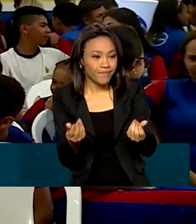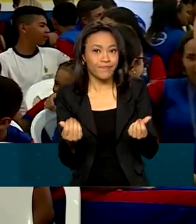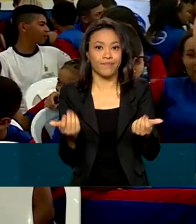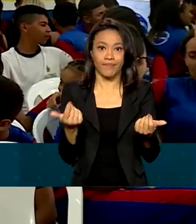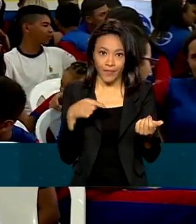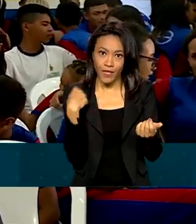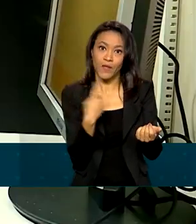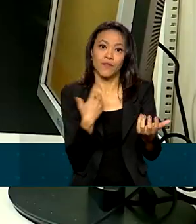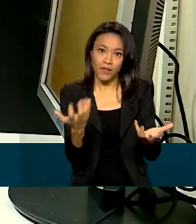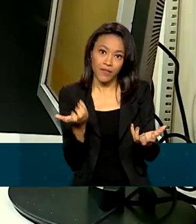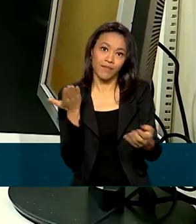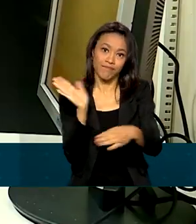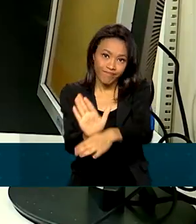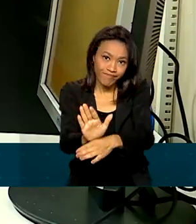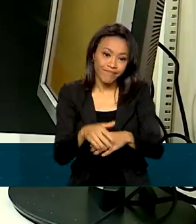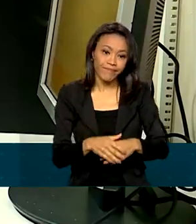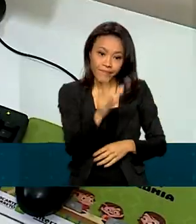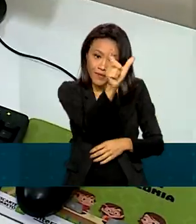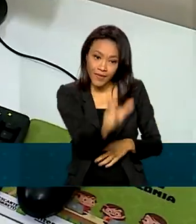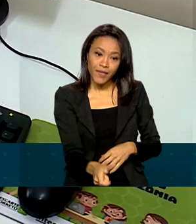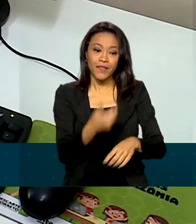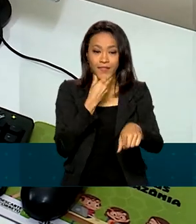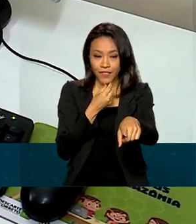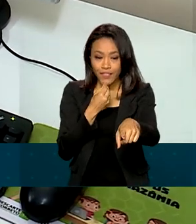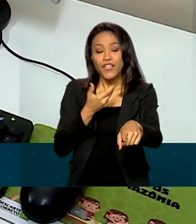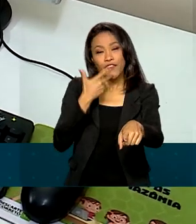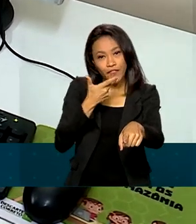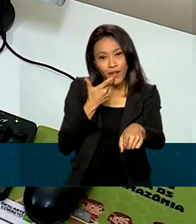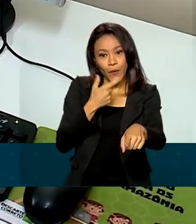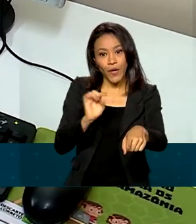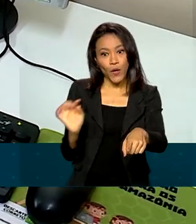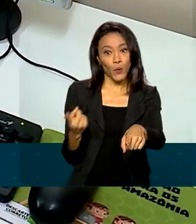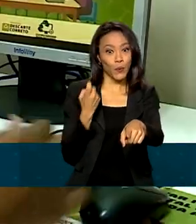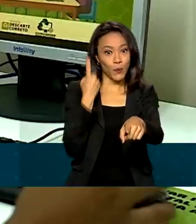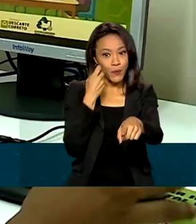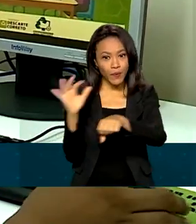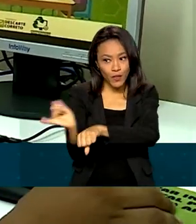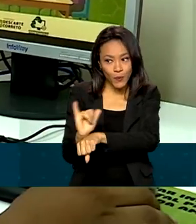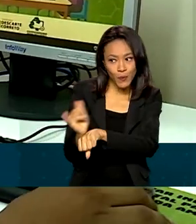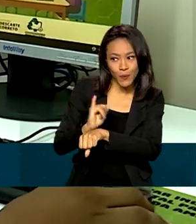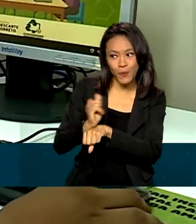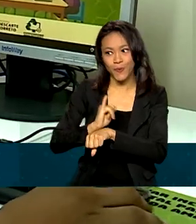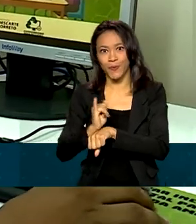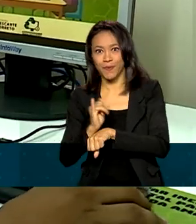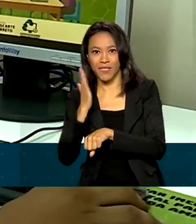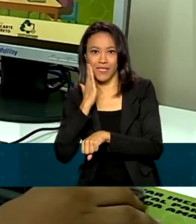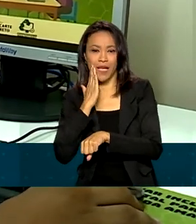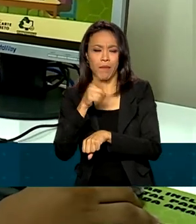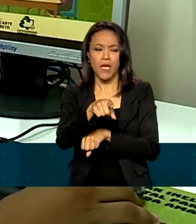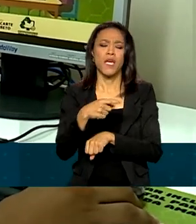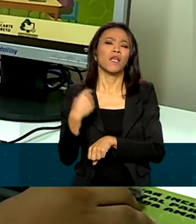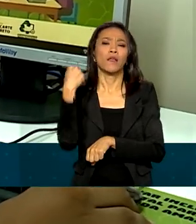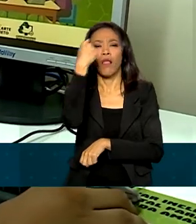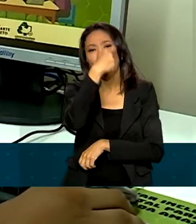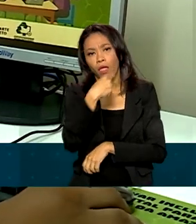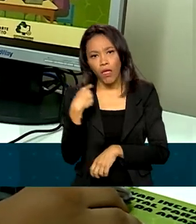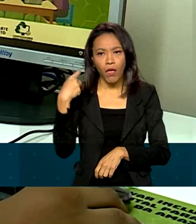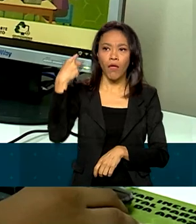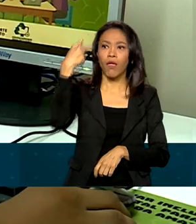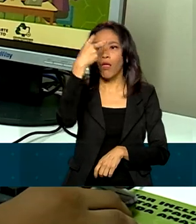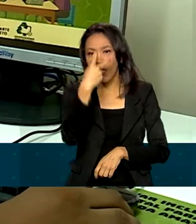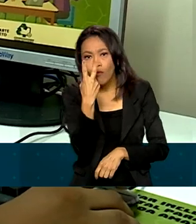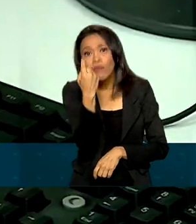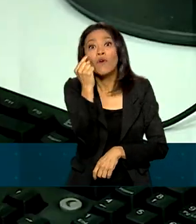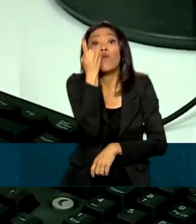nós gostaríamos. O Renan que o diga, ele é o único youtuber da escola. Conta que levava em média duas horas para